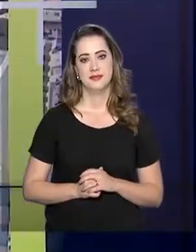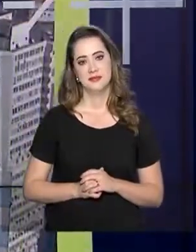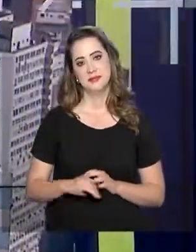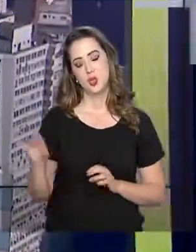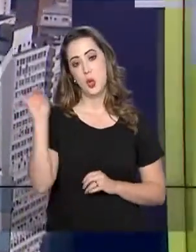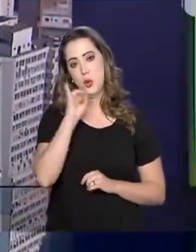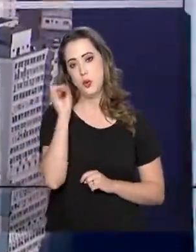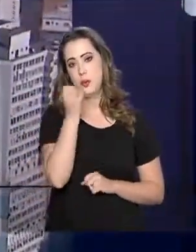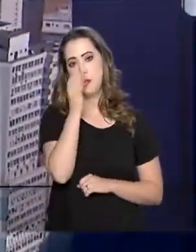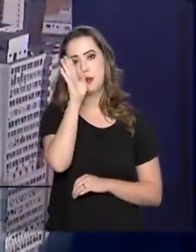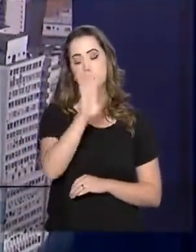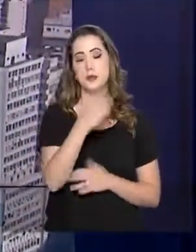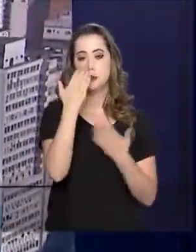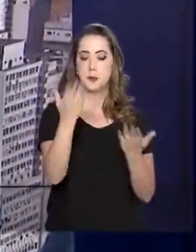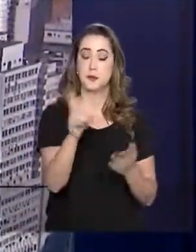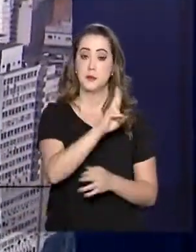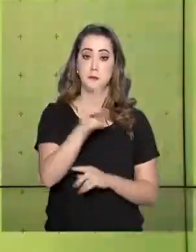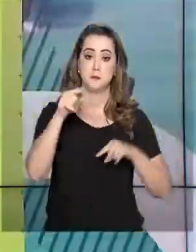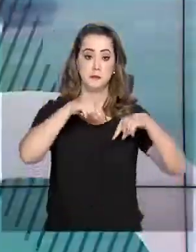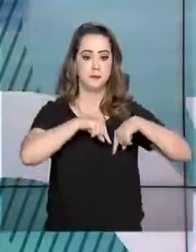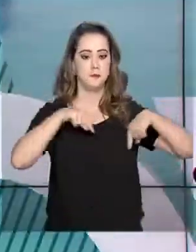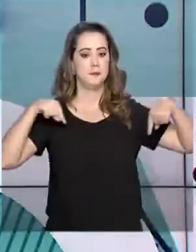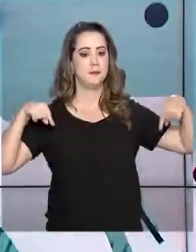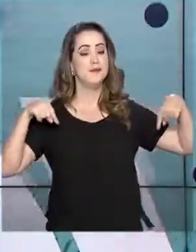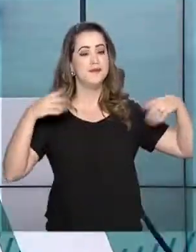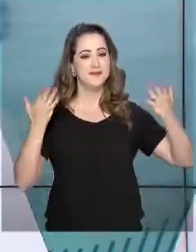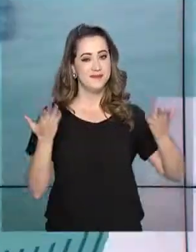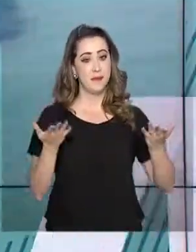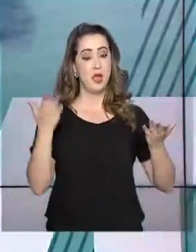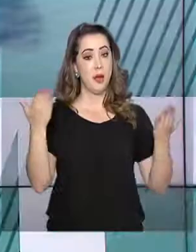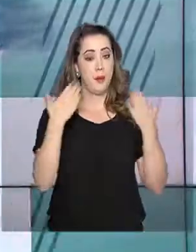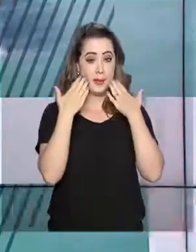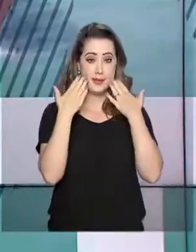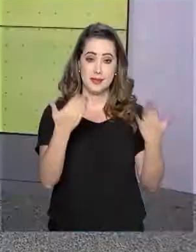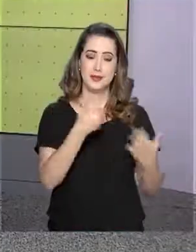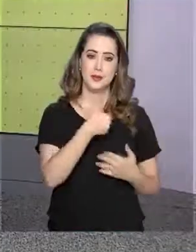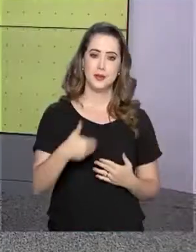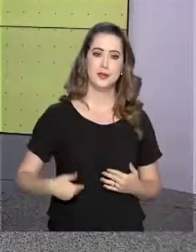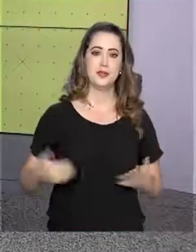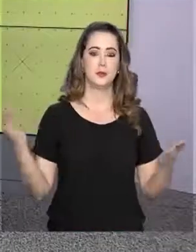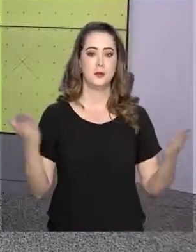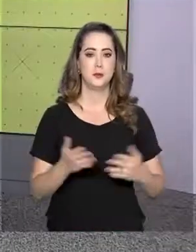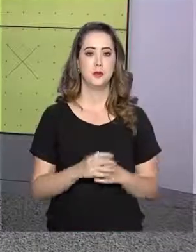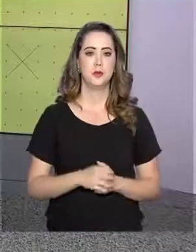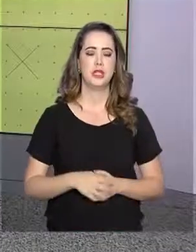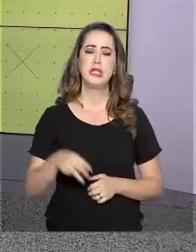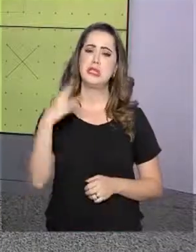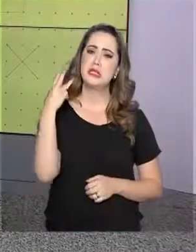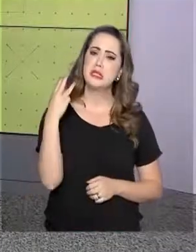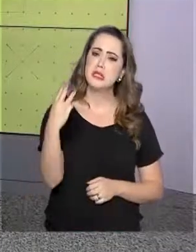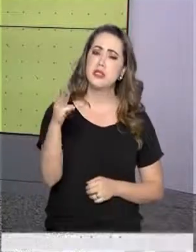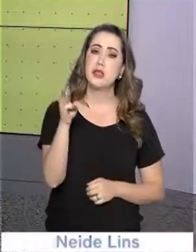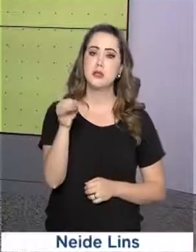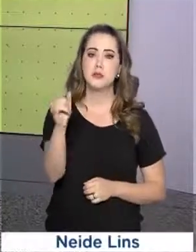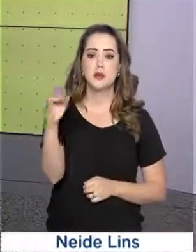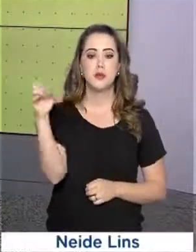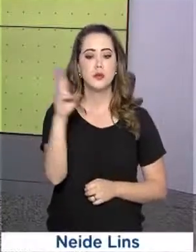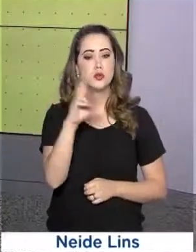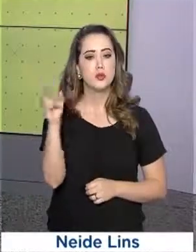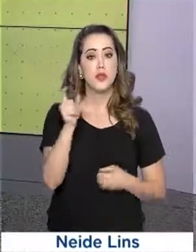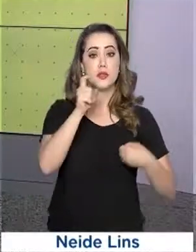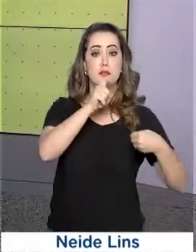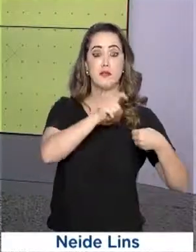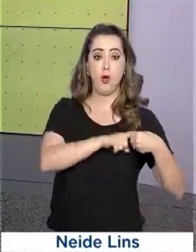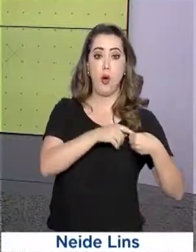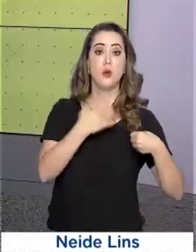Olá, boa tarde para você. Eu sou Roberto Camargo e está no ar o governo agora. 3 bilhões de reais vão ser devolvidos